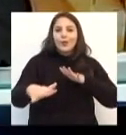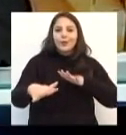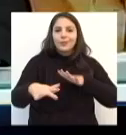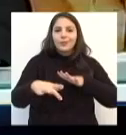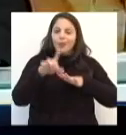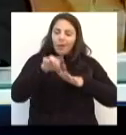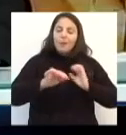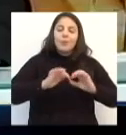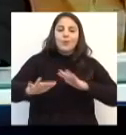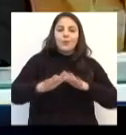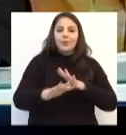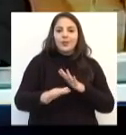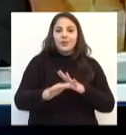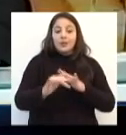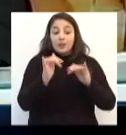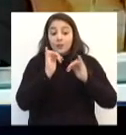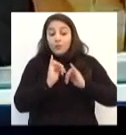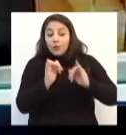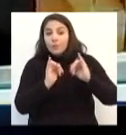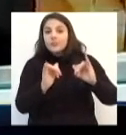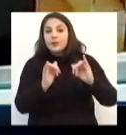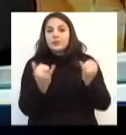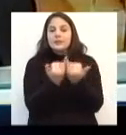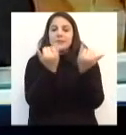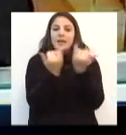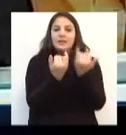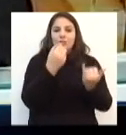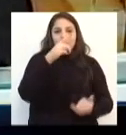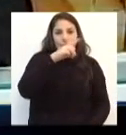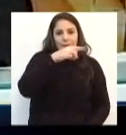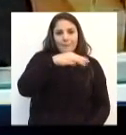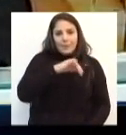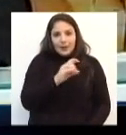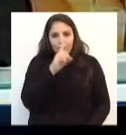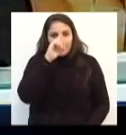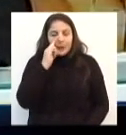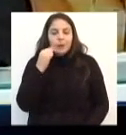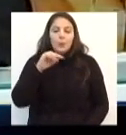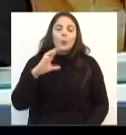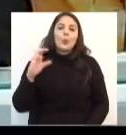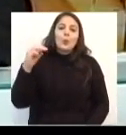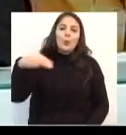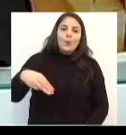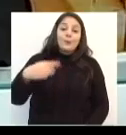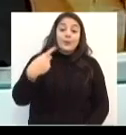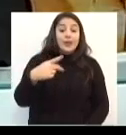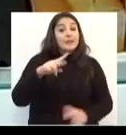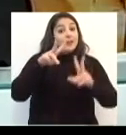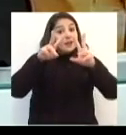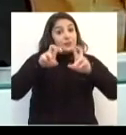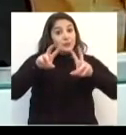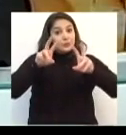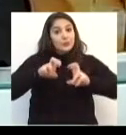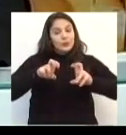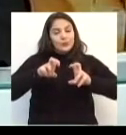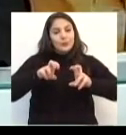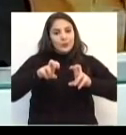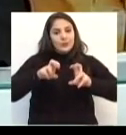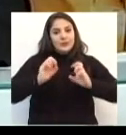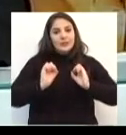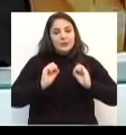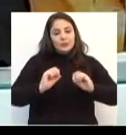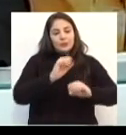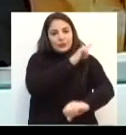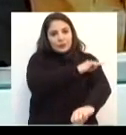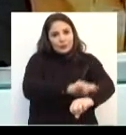movimento. Informe-se no site maiamarelo.com. Essa é uma questão